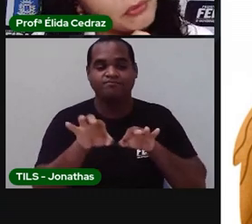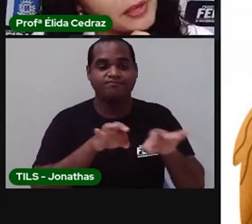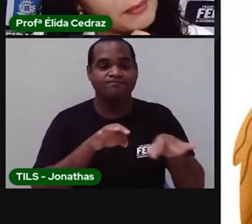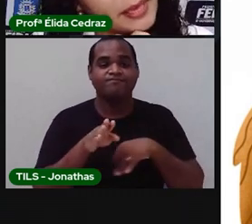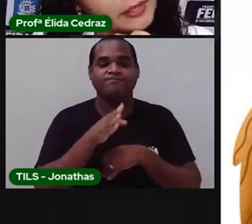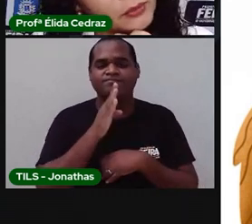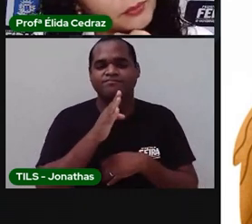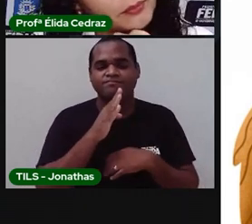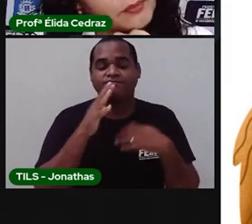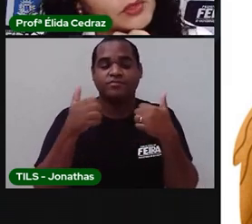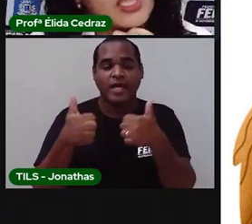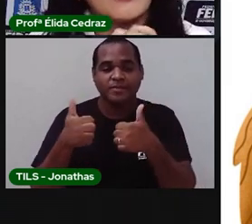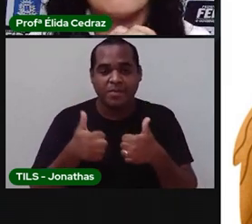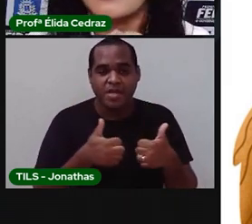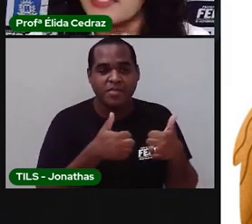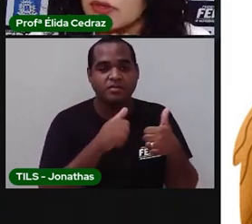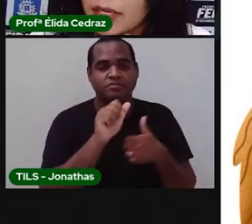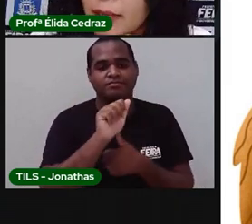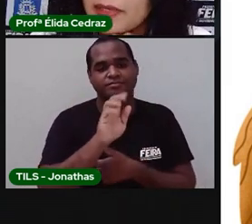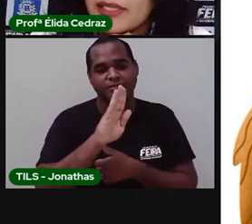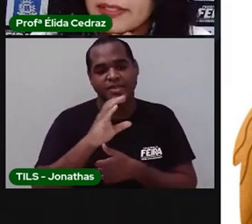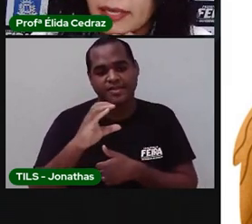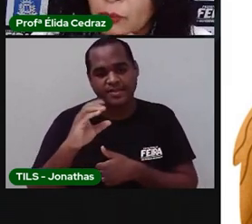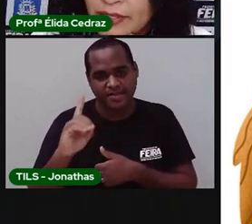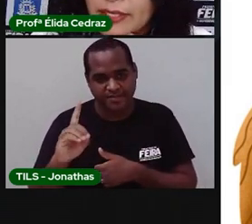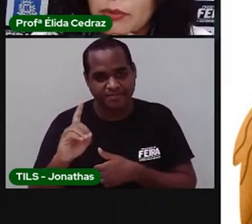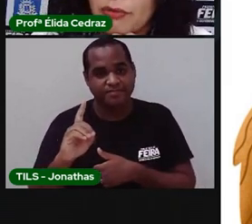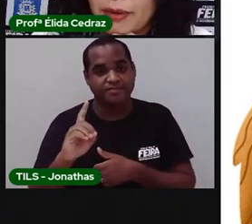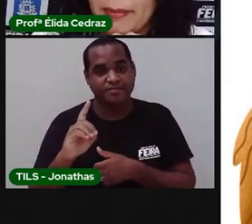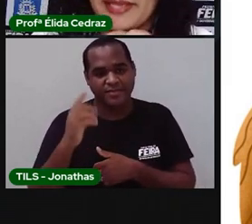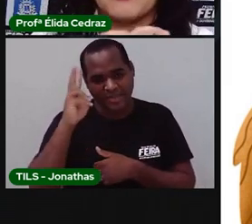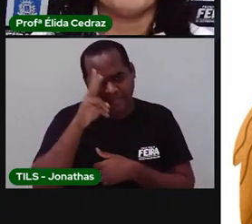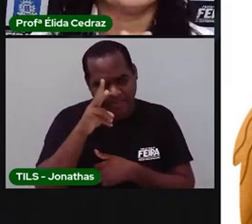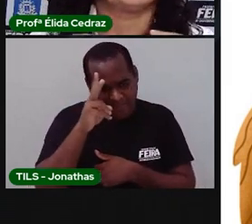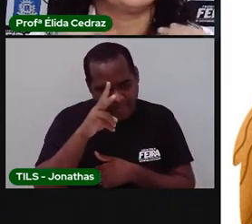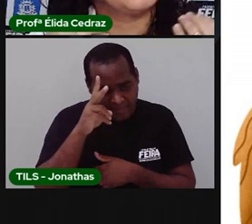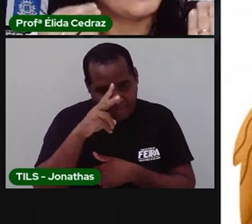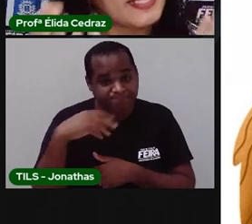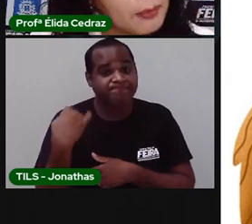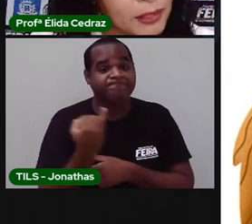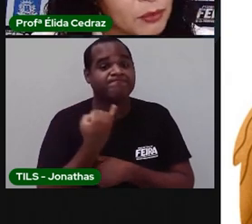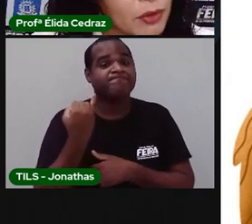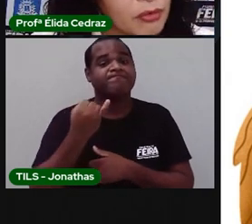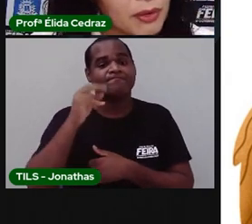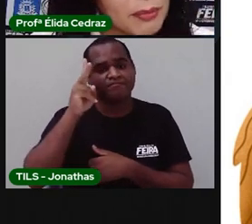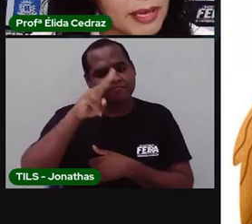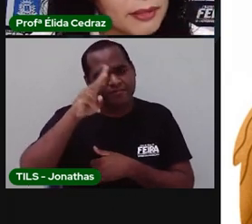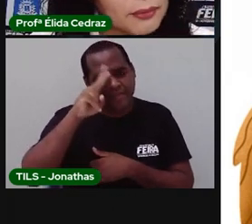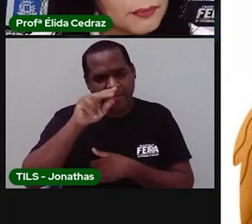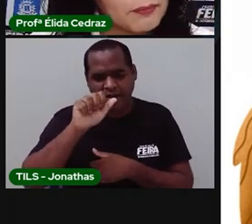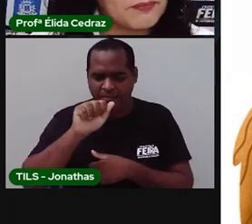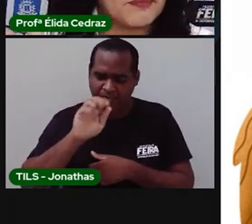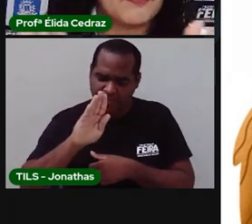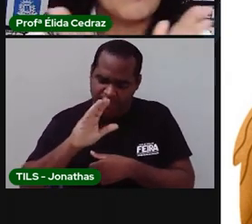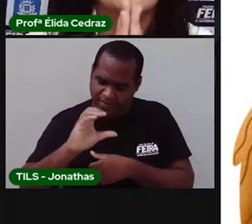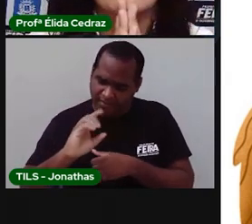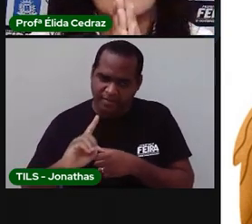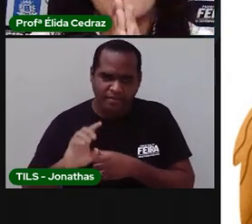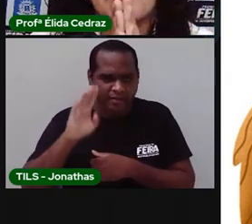o alfabeto. Você lembra da sequência do alfabeto? Você lembra do alfabeto?